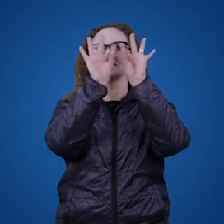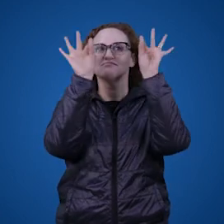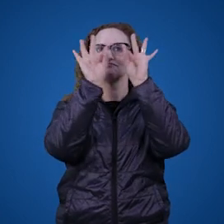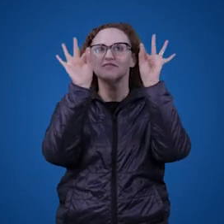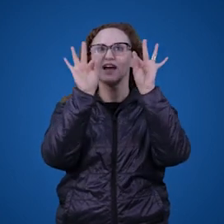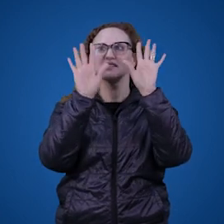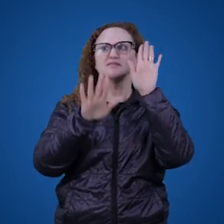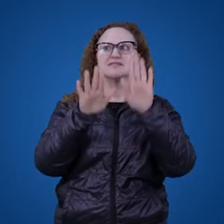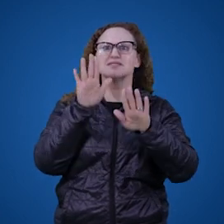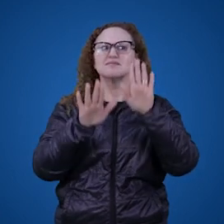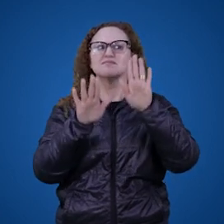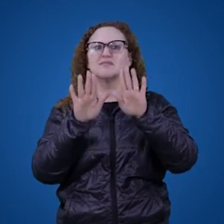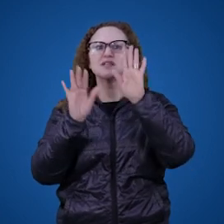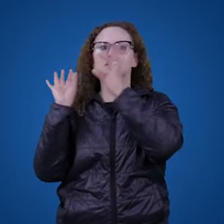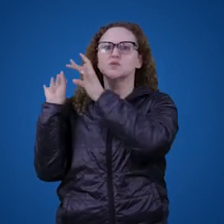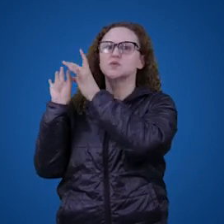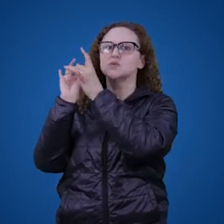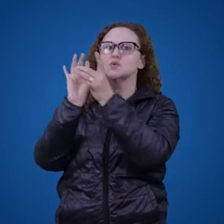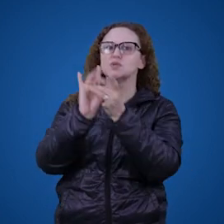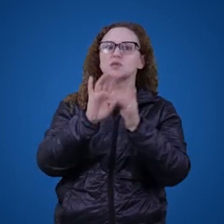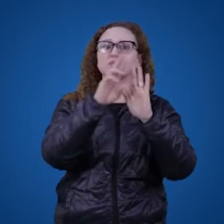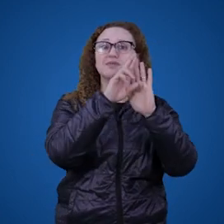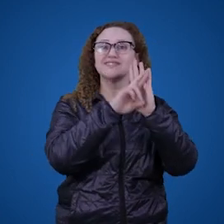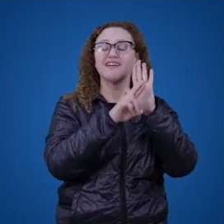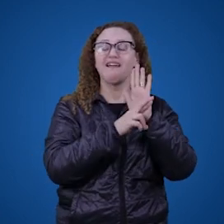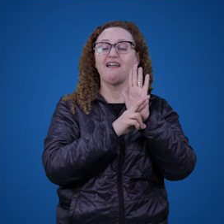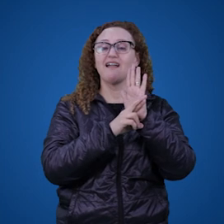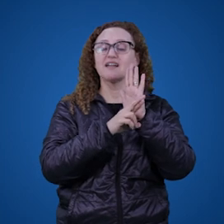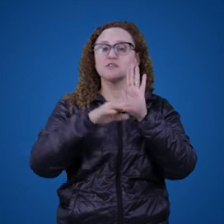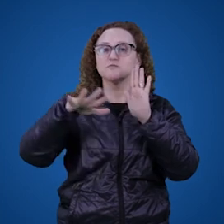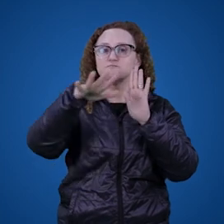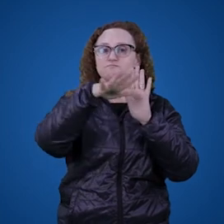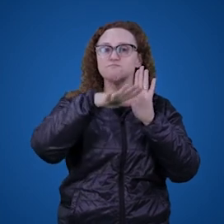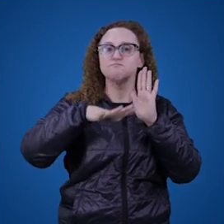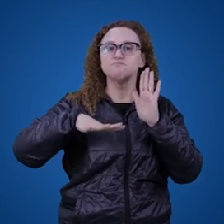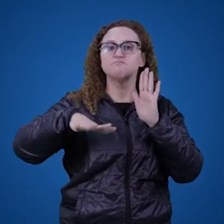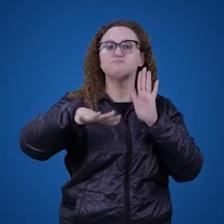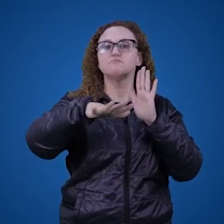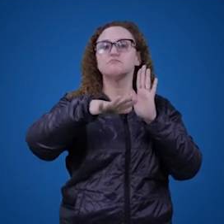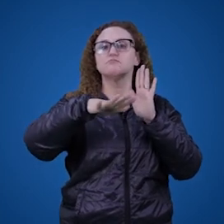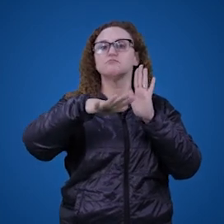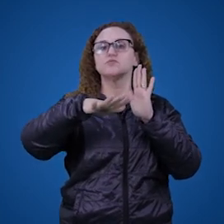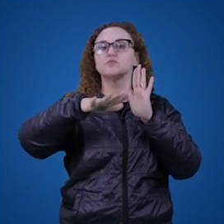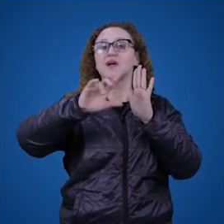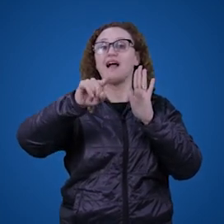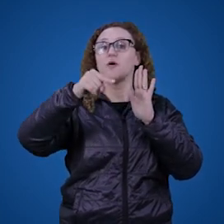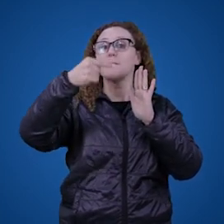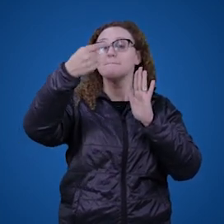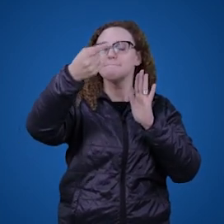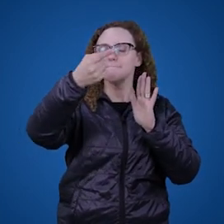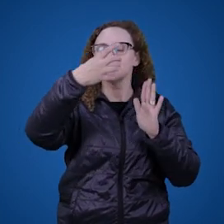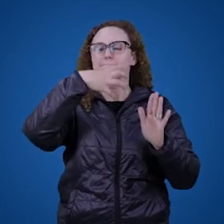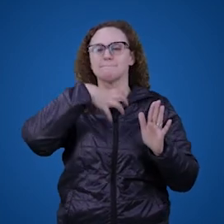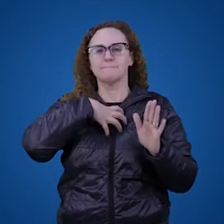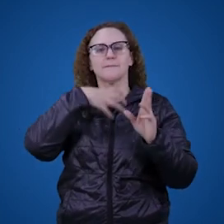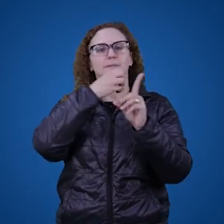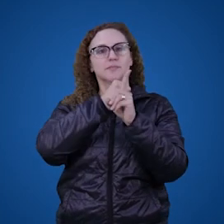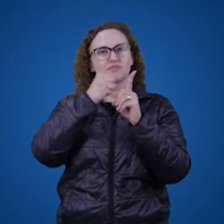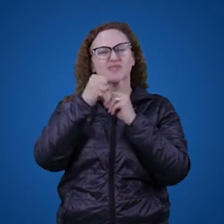dependem em alguma medida do contexto de uso, das regras convencionais e de nosso comportamento social.